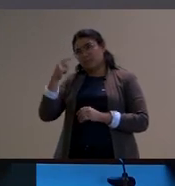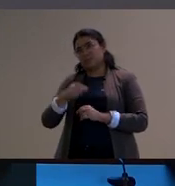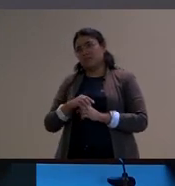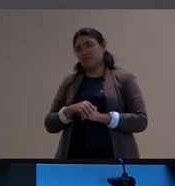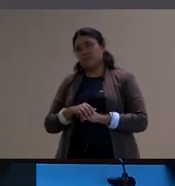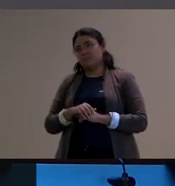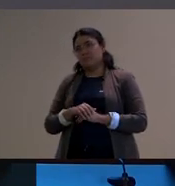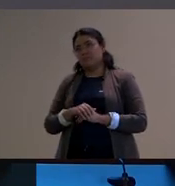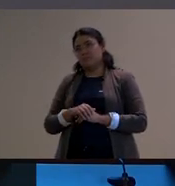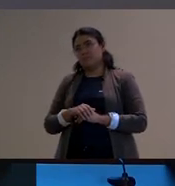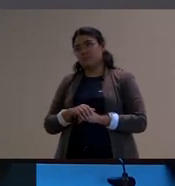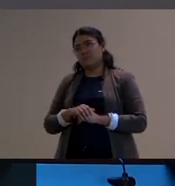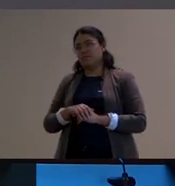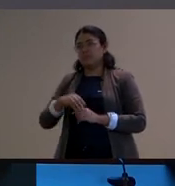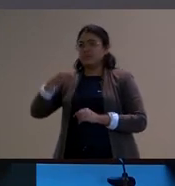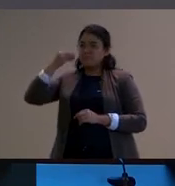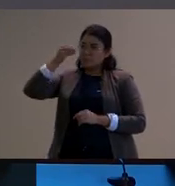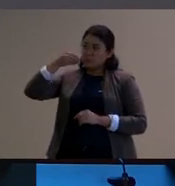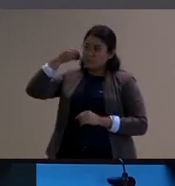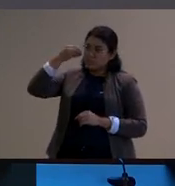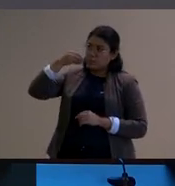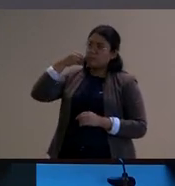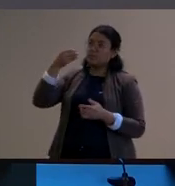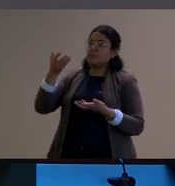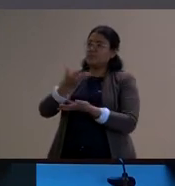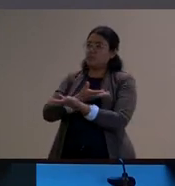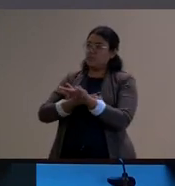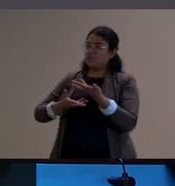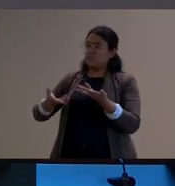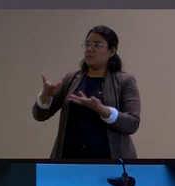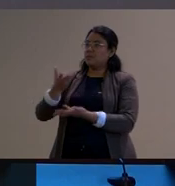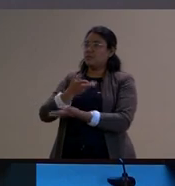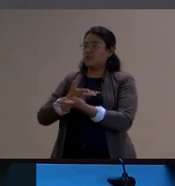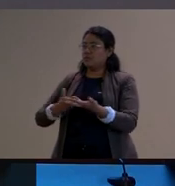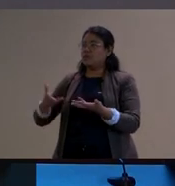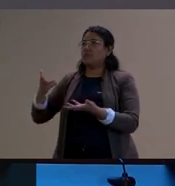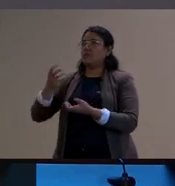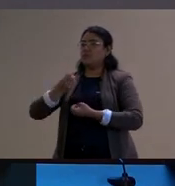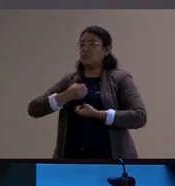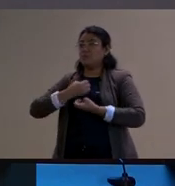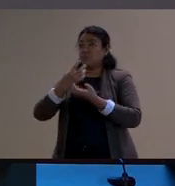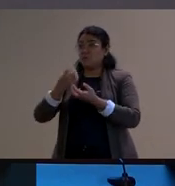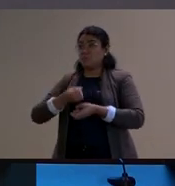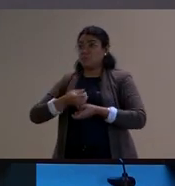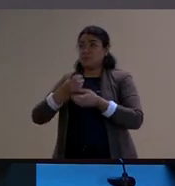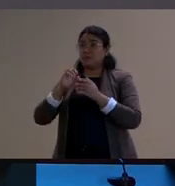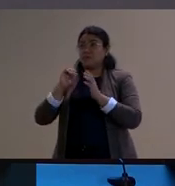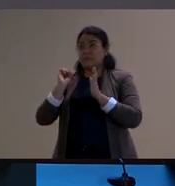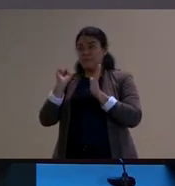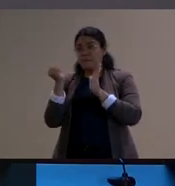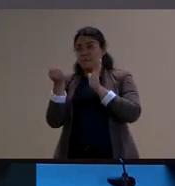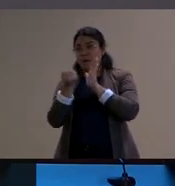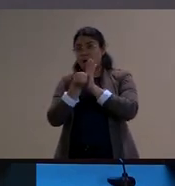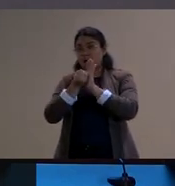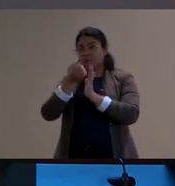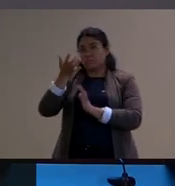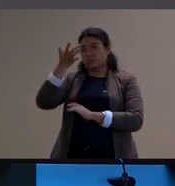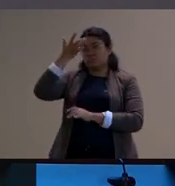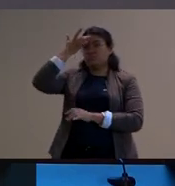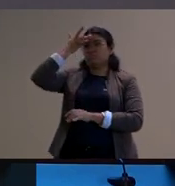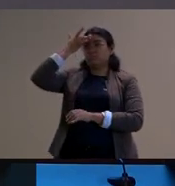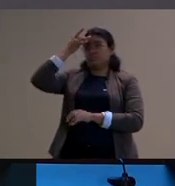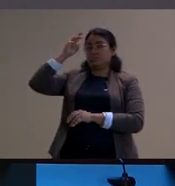realizar a experiência para criar memórias produzir essas marcas na memória e depois sim você pode